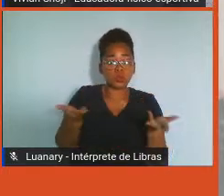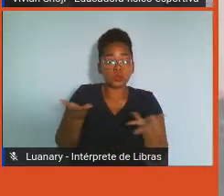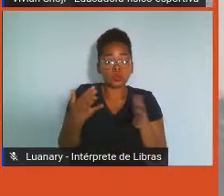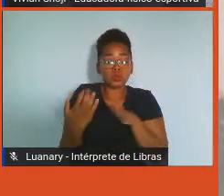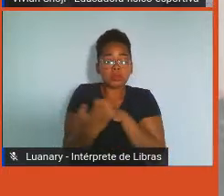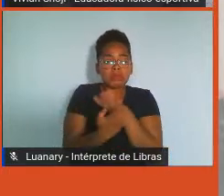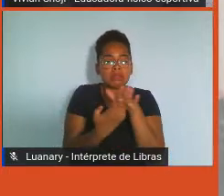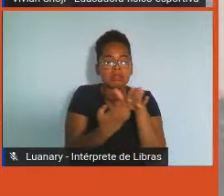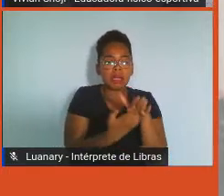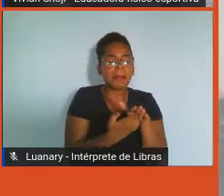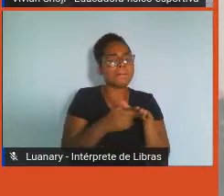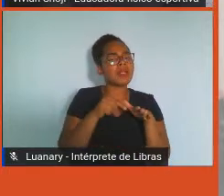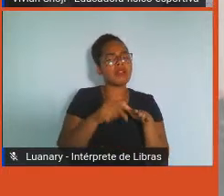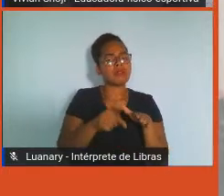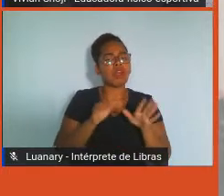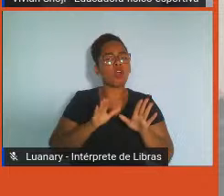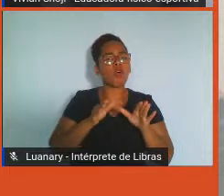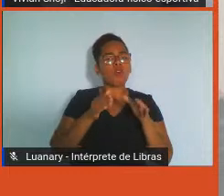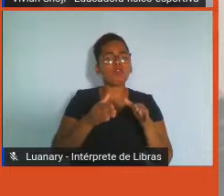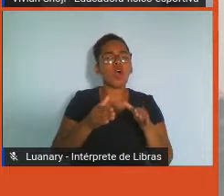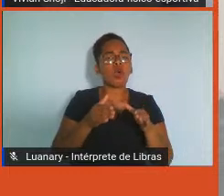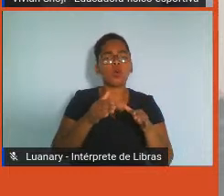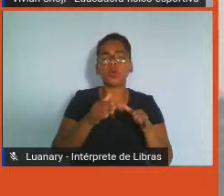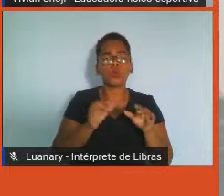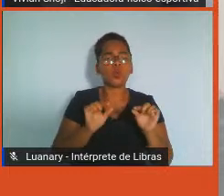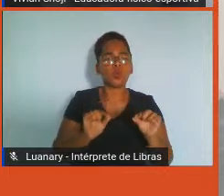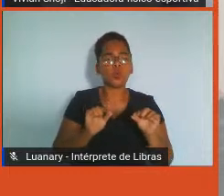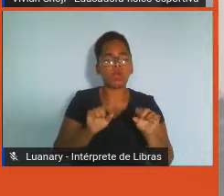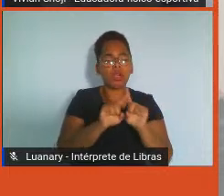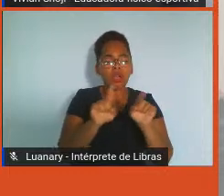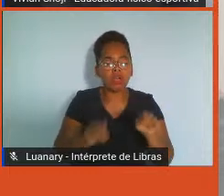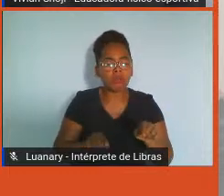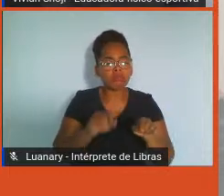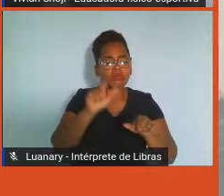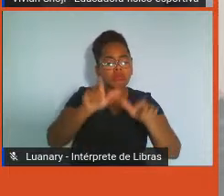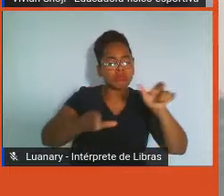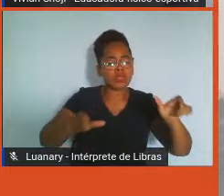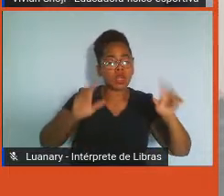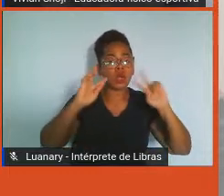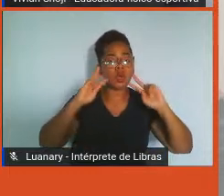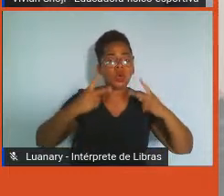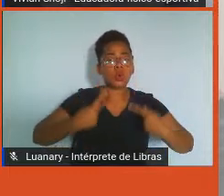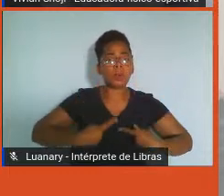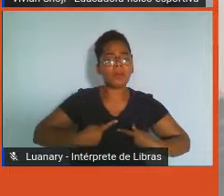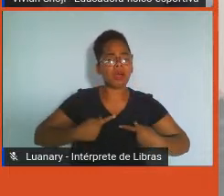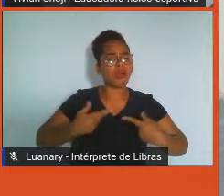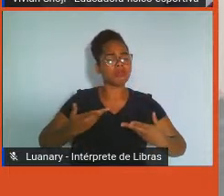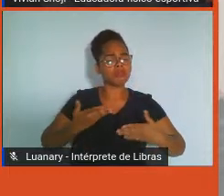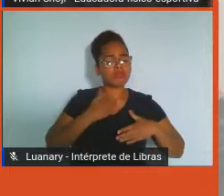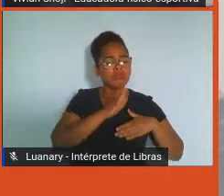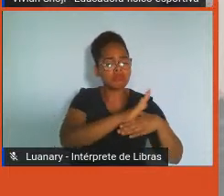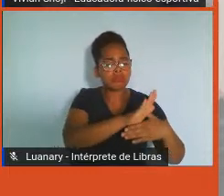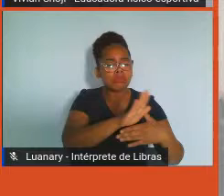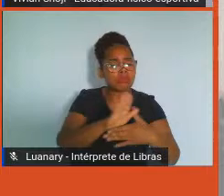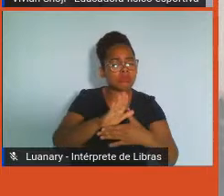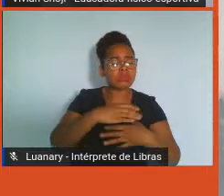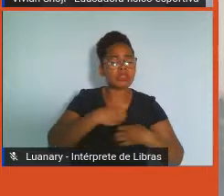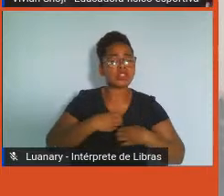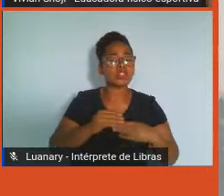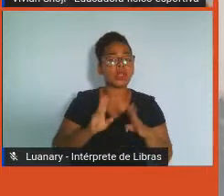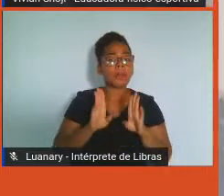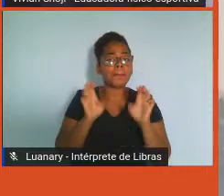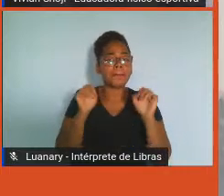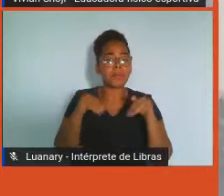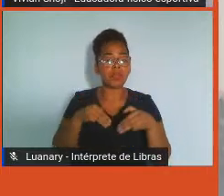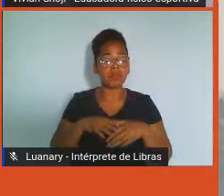sejam mais humanas e se preocupem genuinamente com o bem-estar das pessoas. Tanto que essa preocupação,